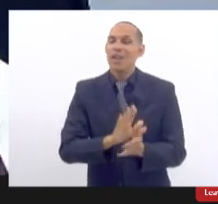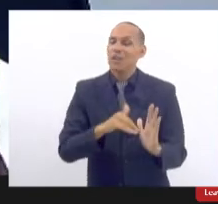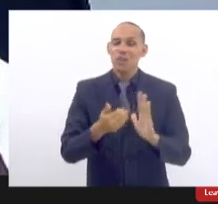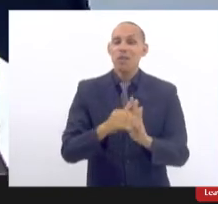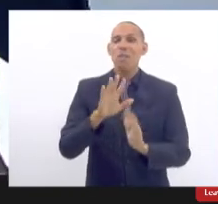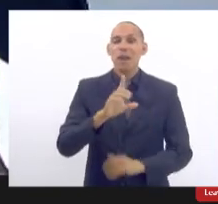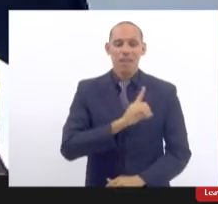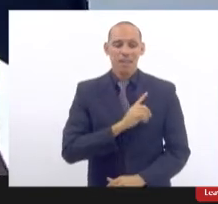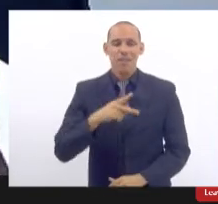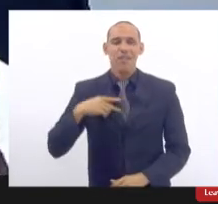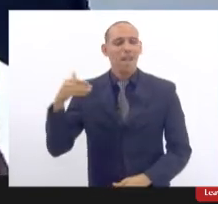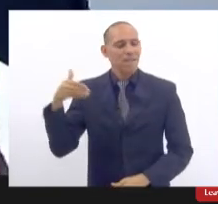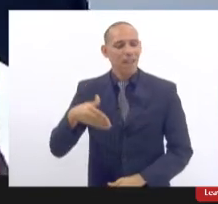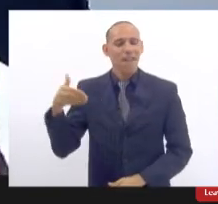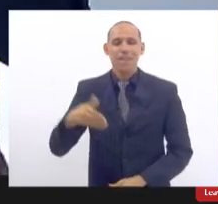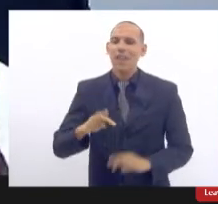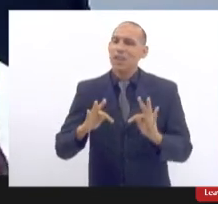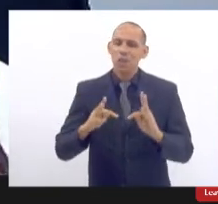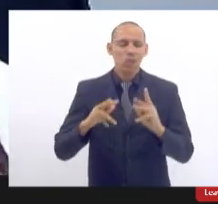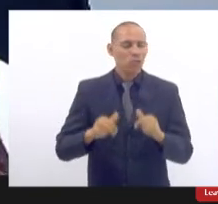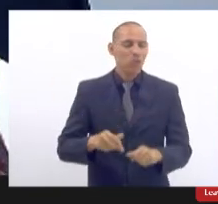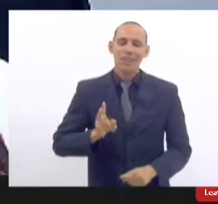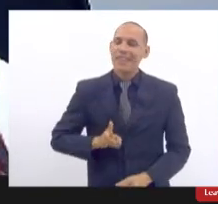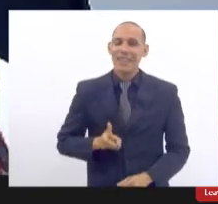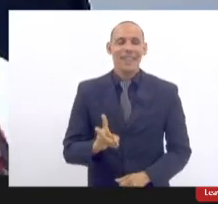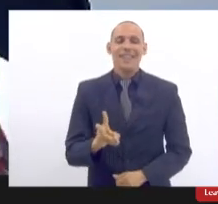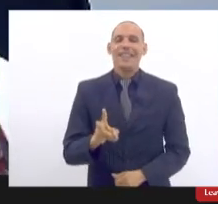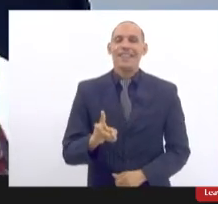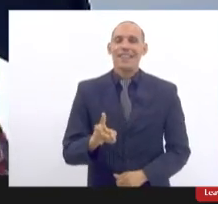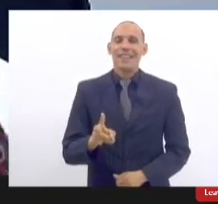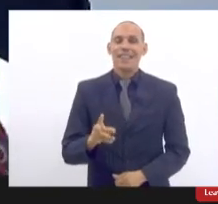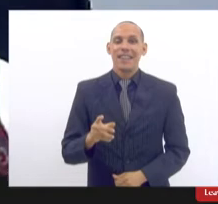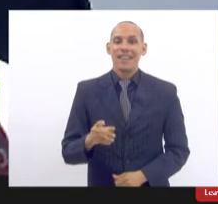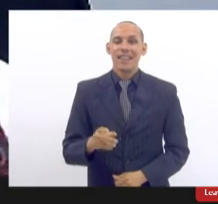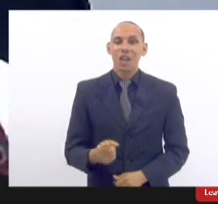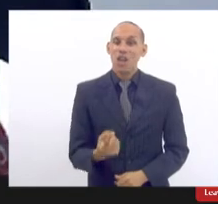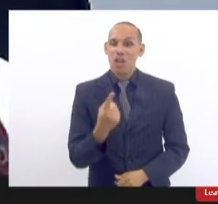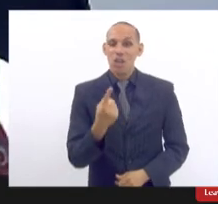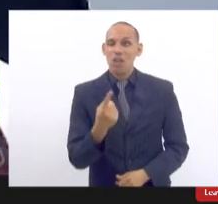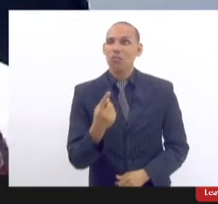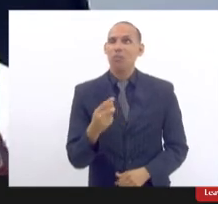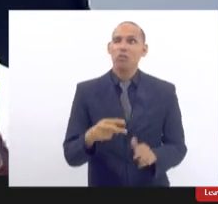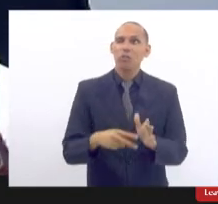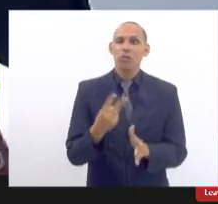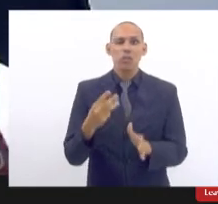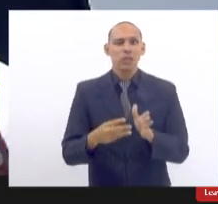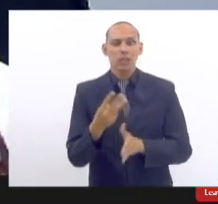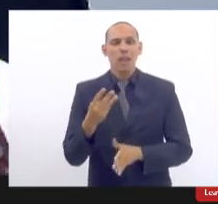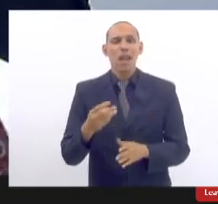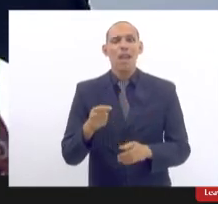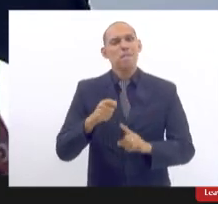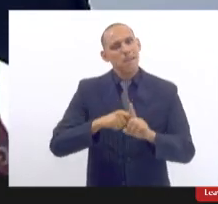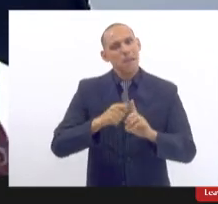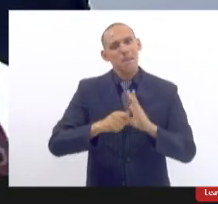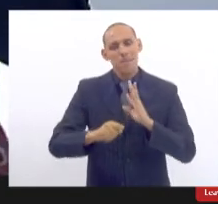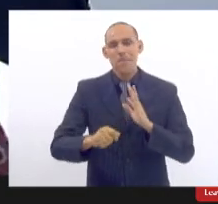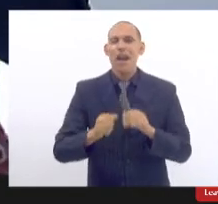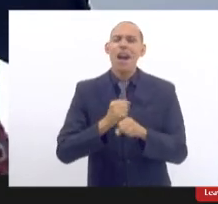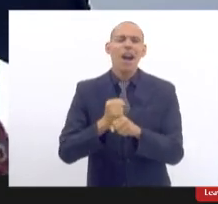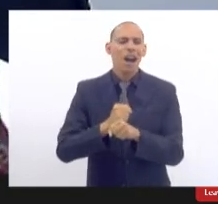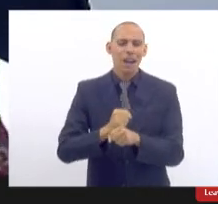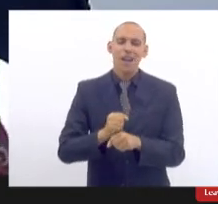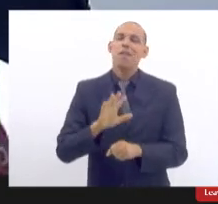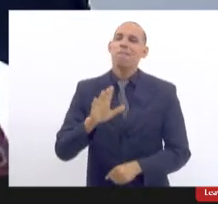tem uma audiência que a gente faz e olha que a gente faz umas duas ou três por mês há muitos anos